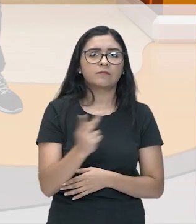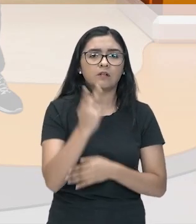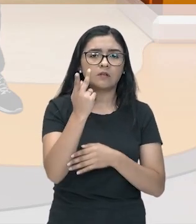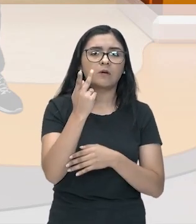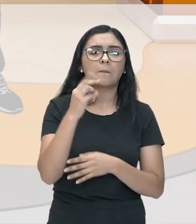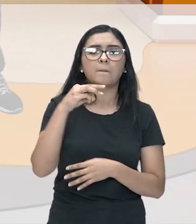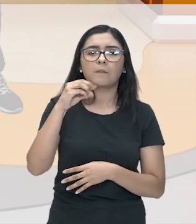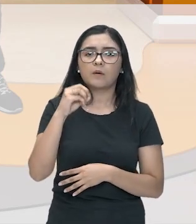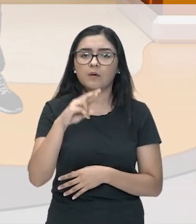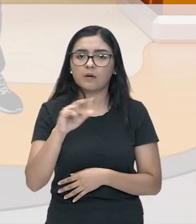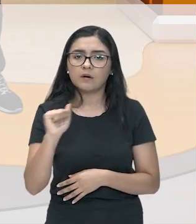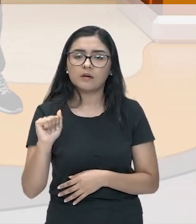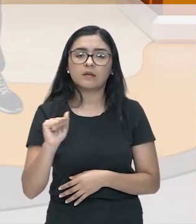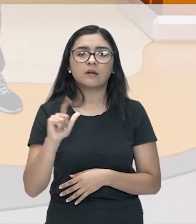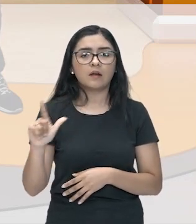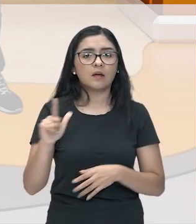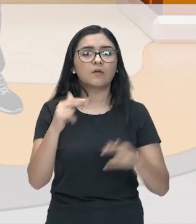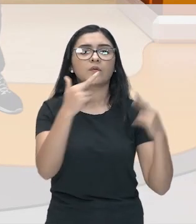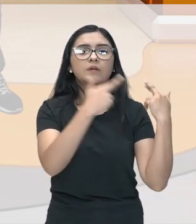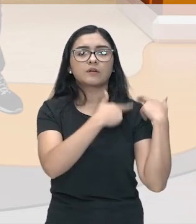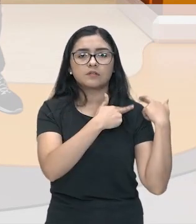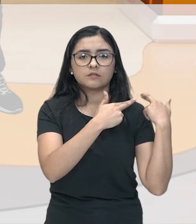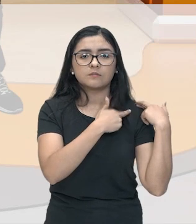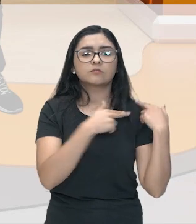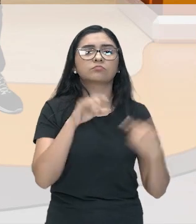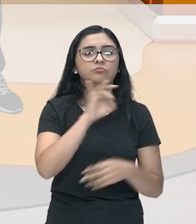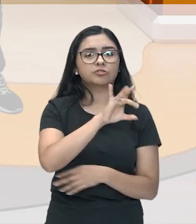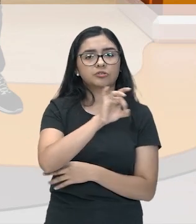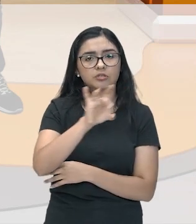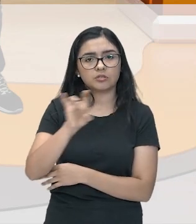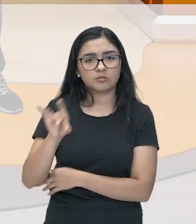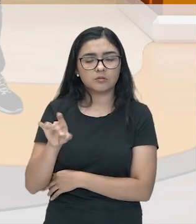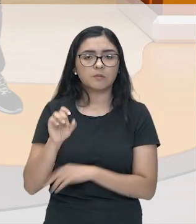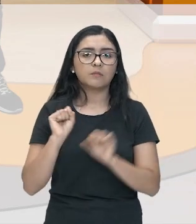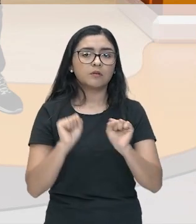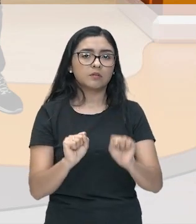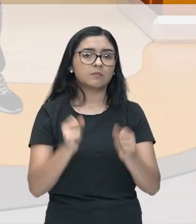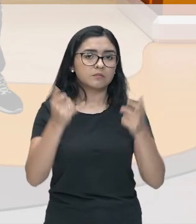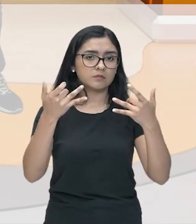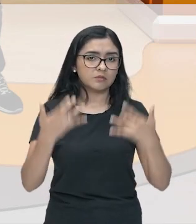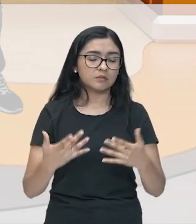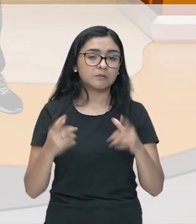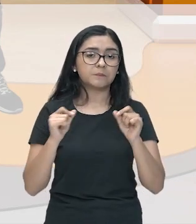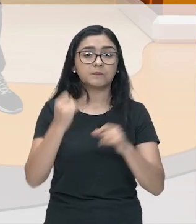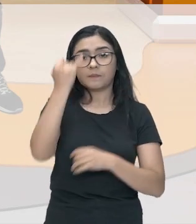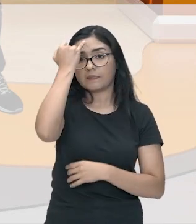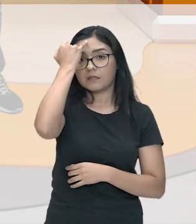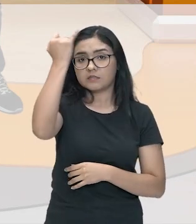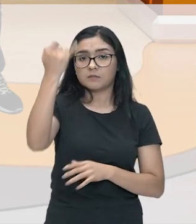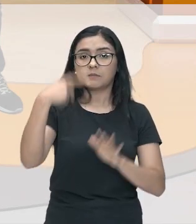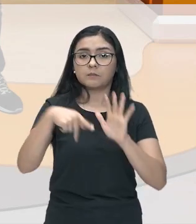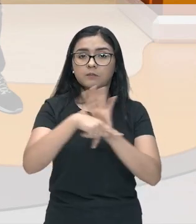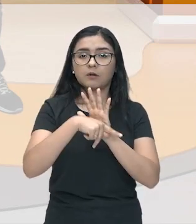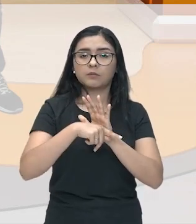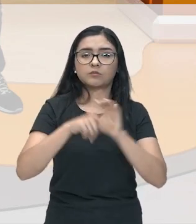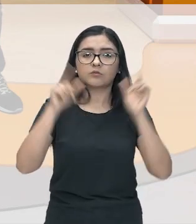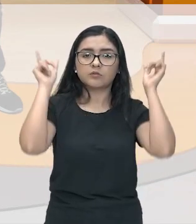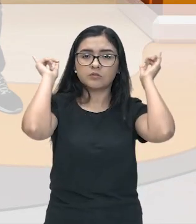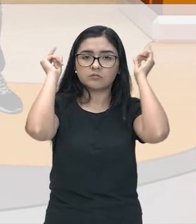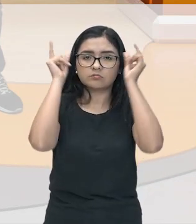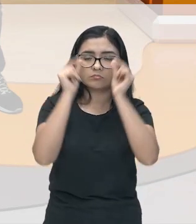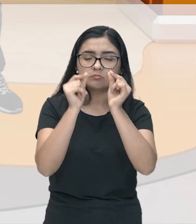moralidade, responsabilidade individual. Podemos dizer que as ideias dos gregos antigos